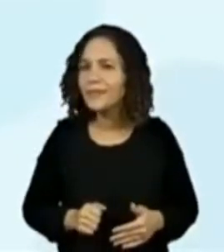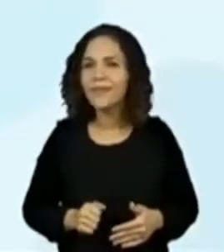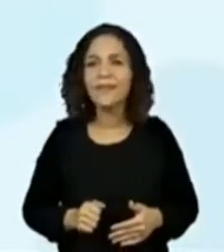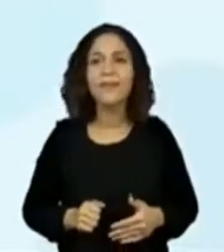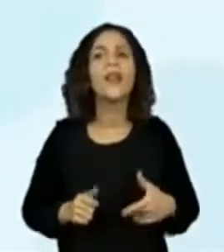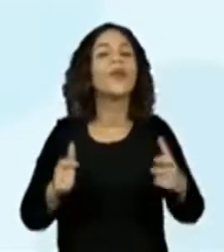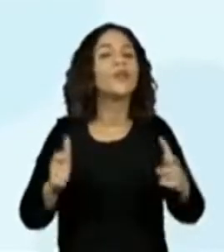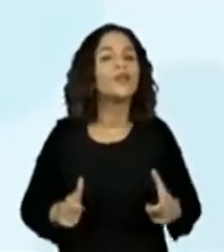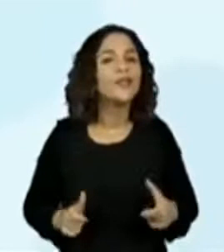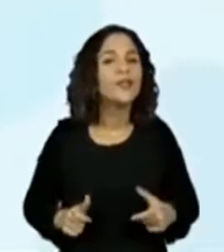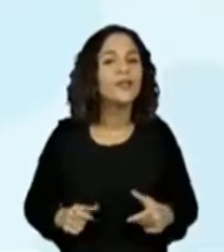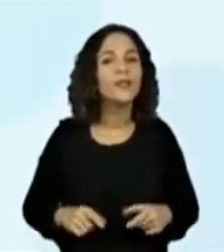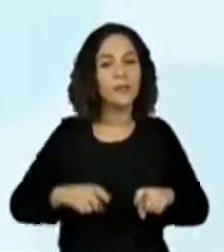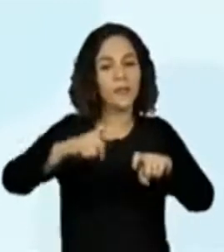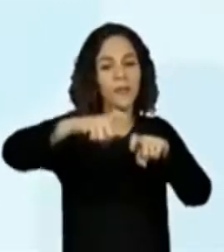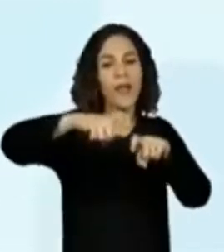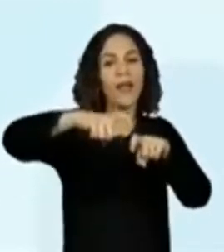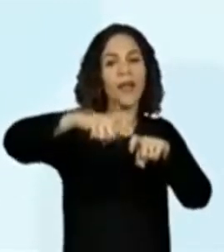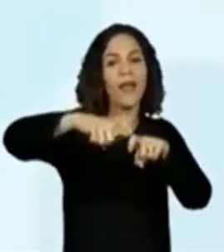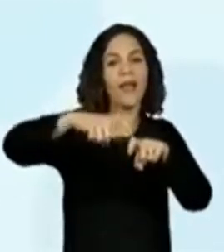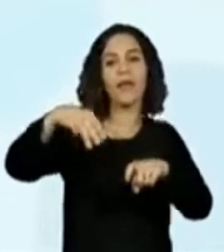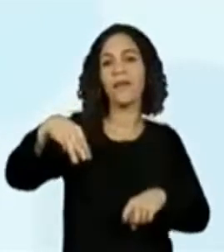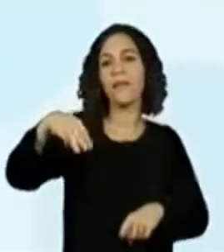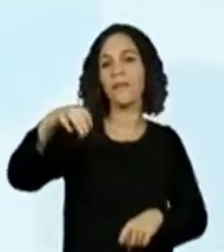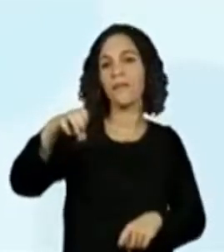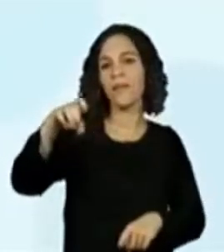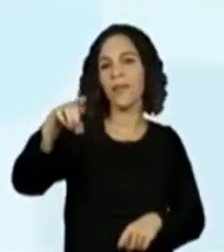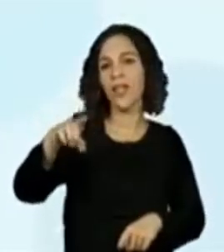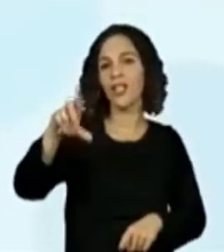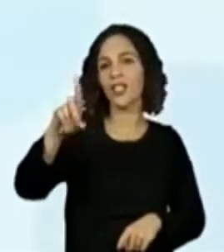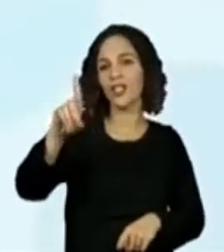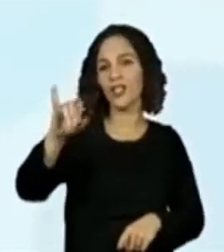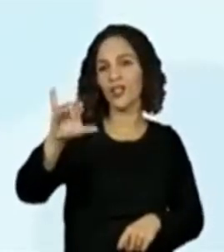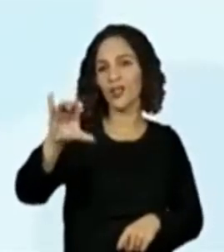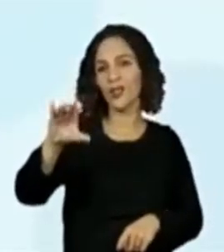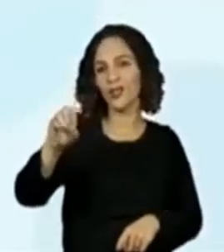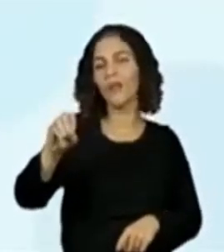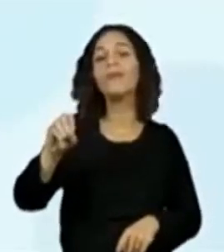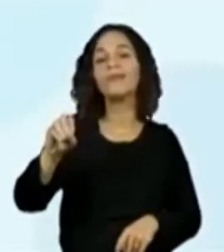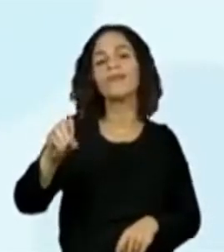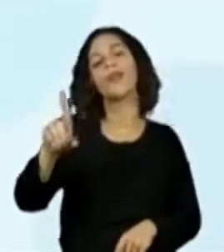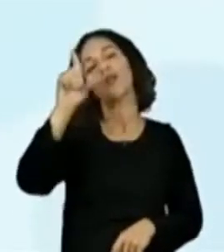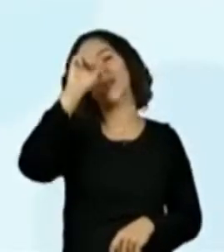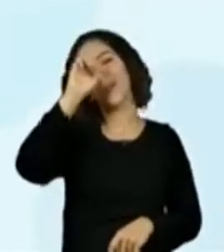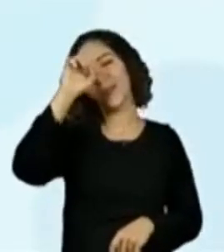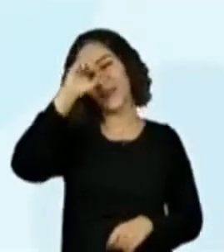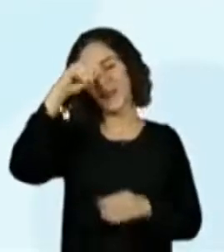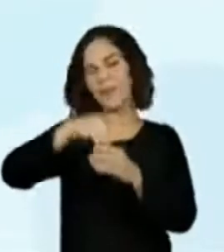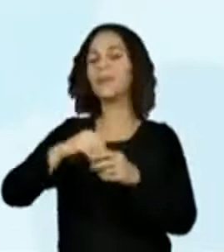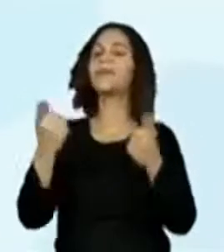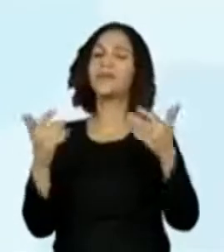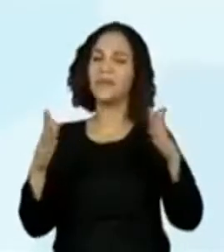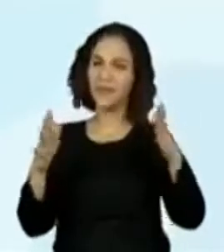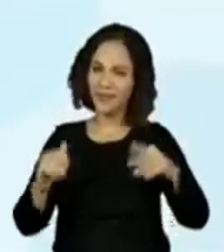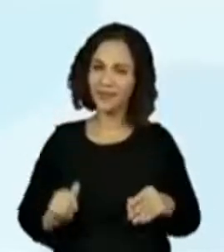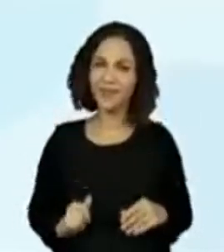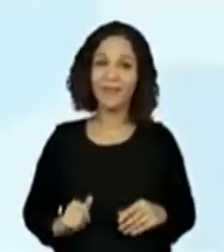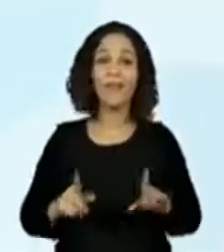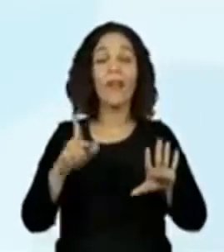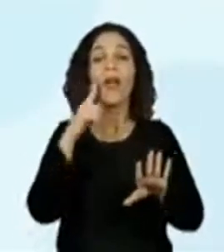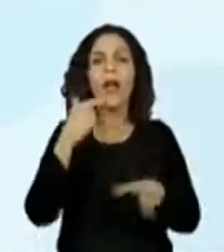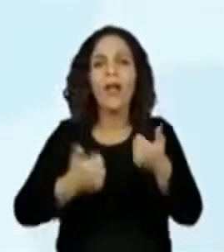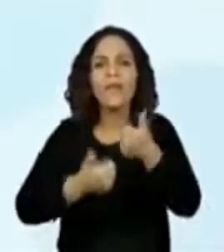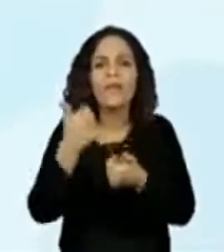Onde? que eu vou no médico? No hospital. Muito bem. E onde que nós jogamos